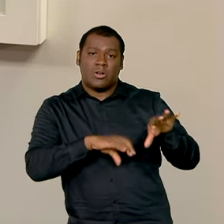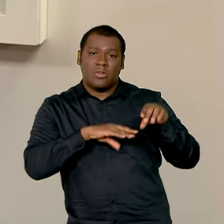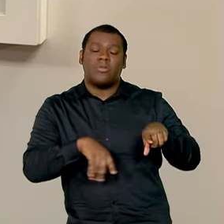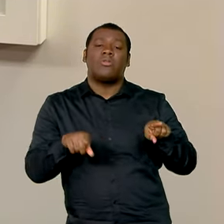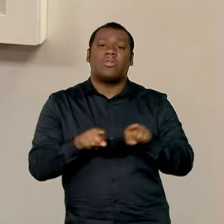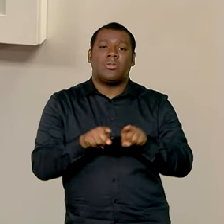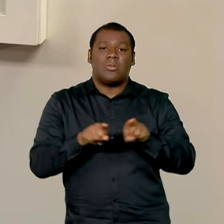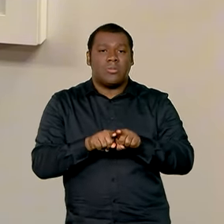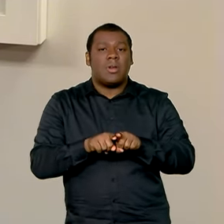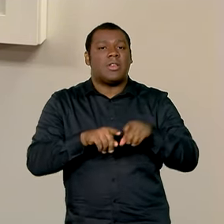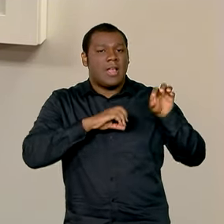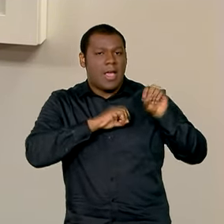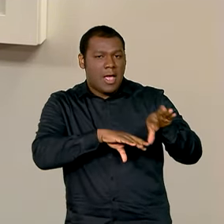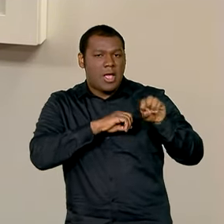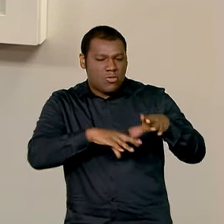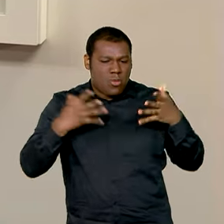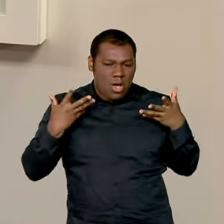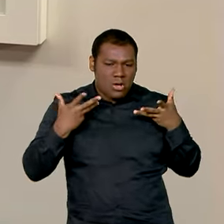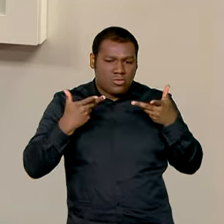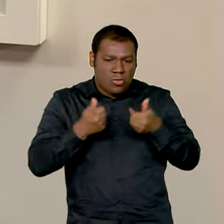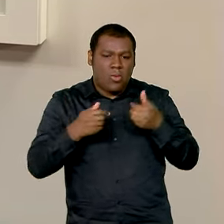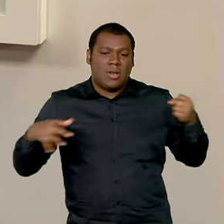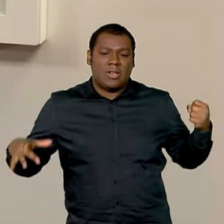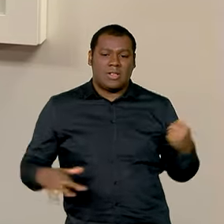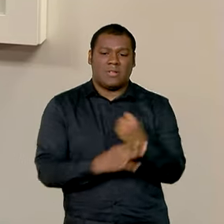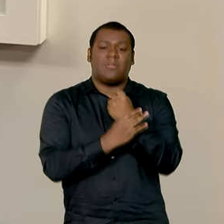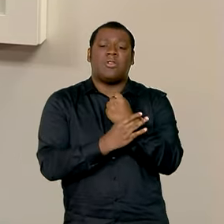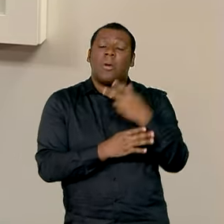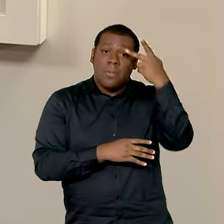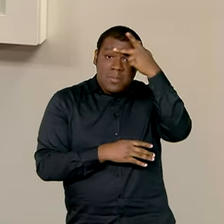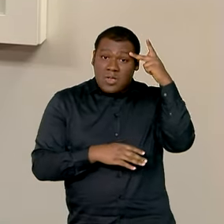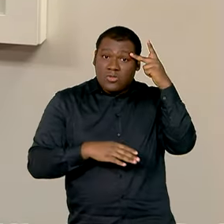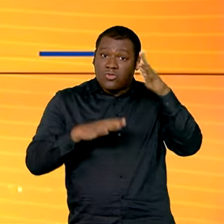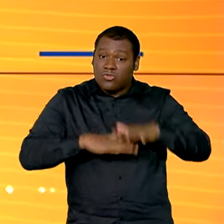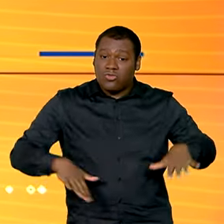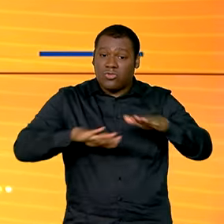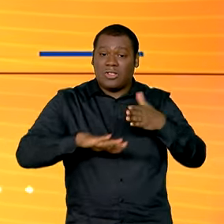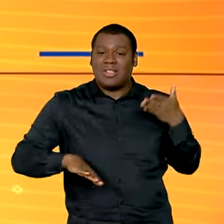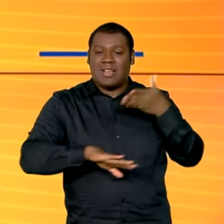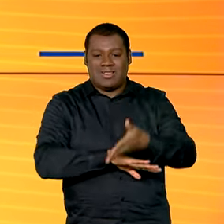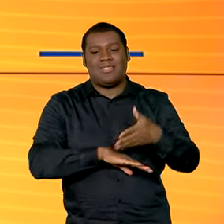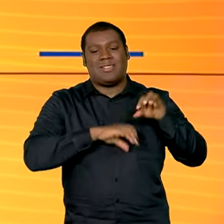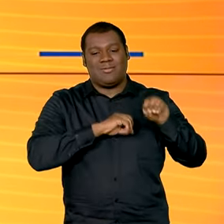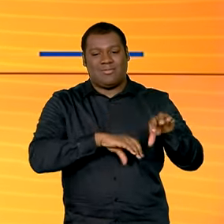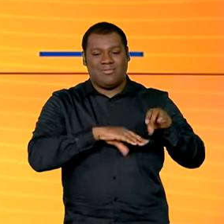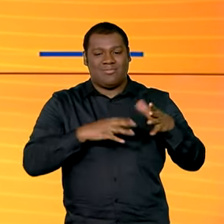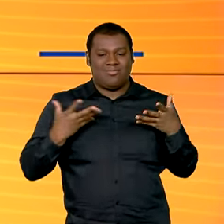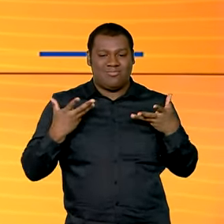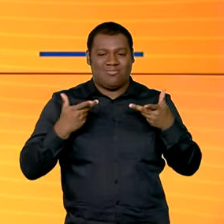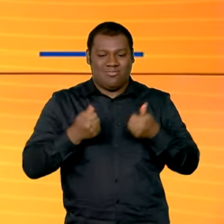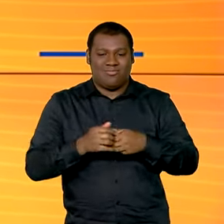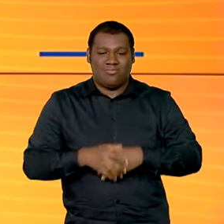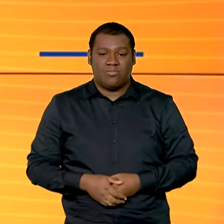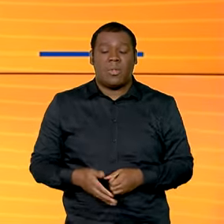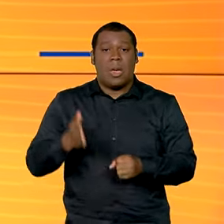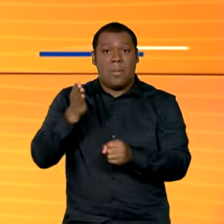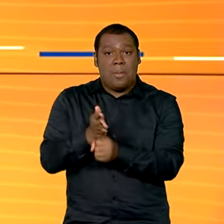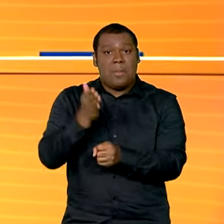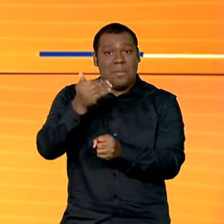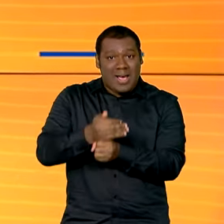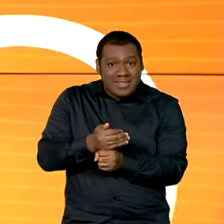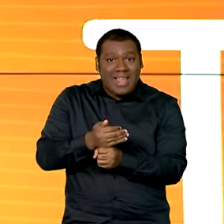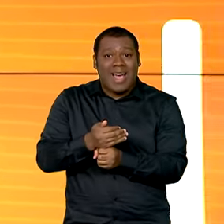educação de qualidade e acessível a todos e a todas. Batata, alface e